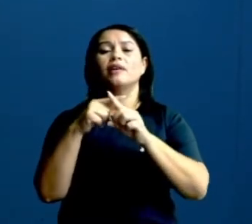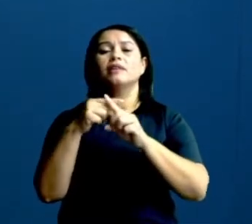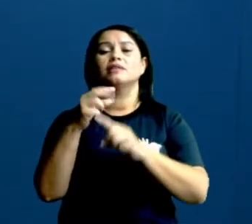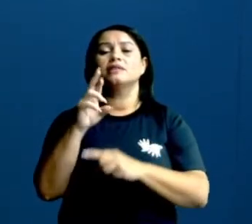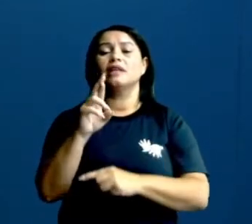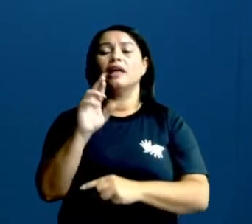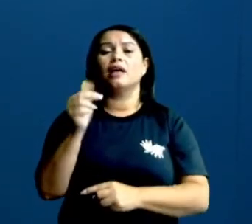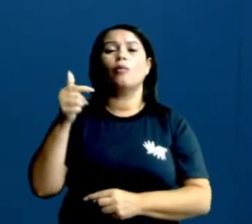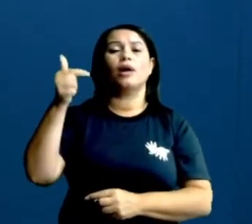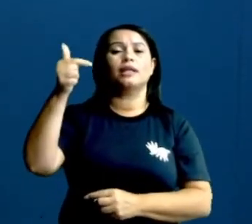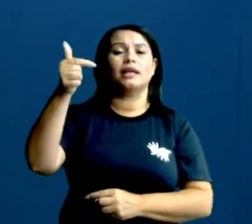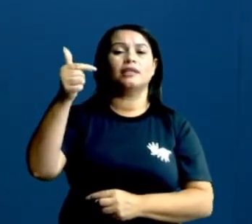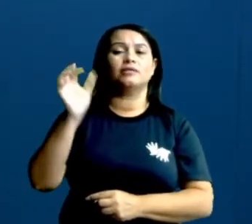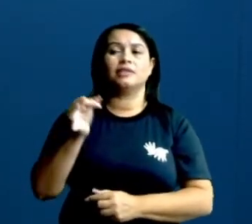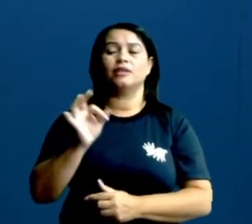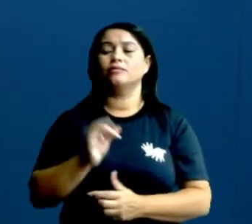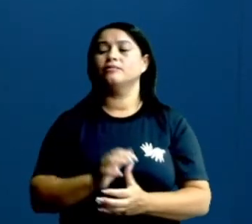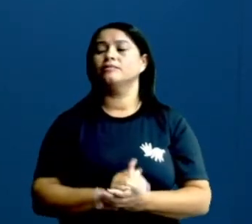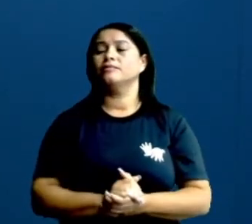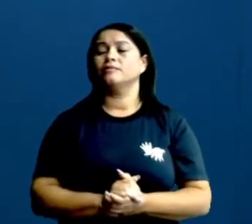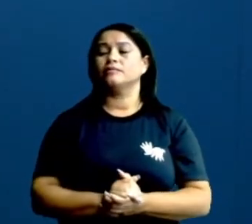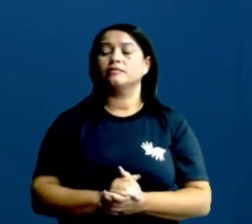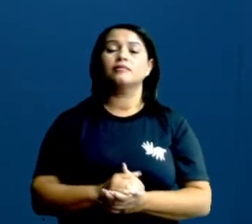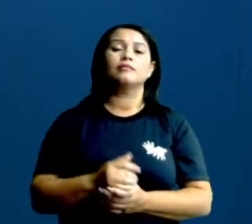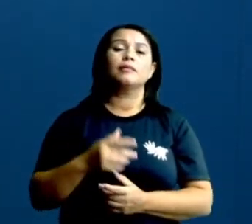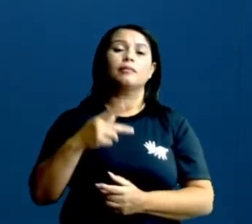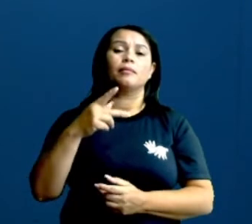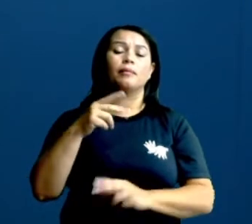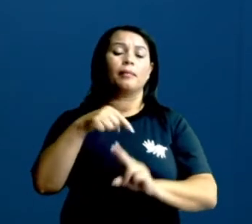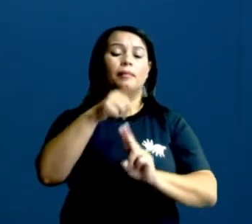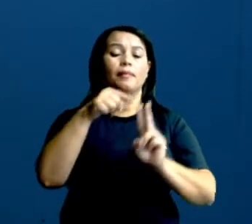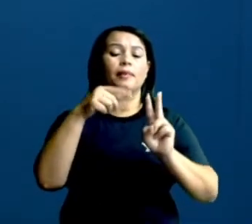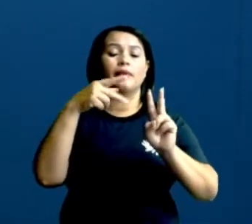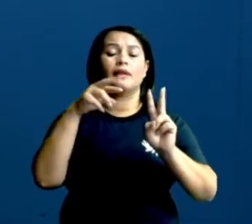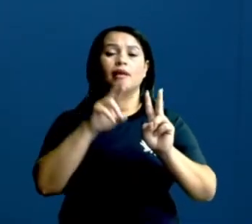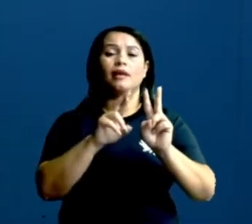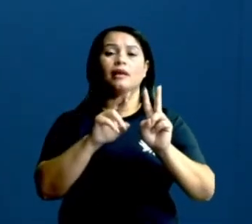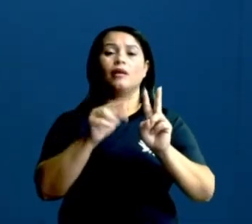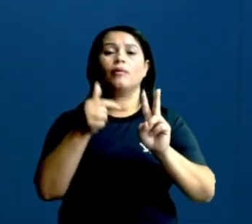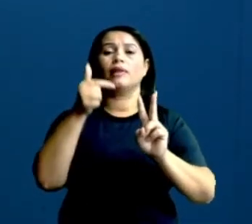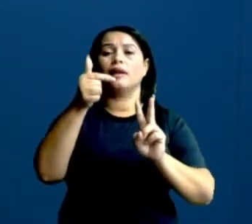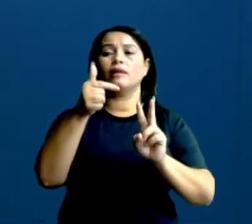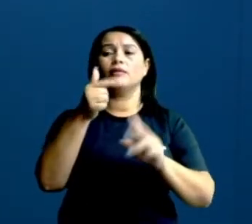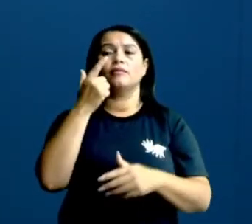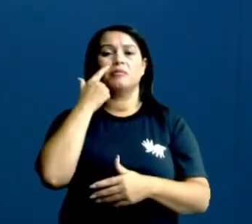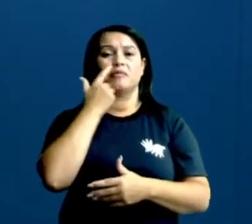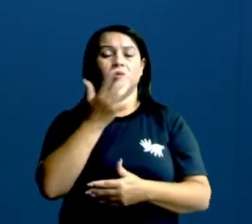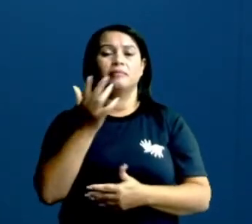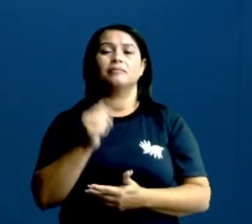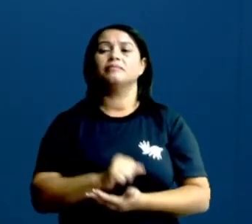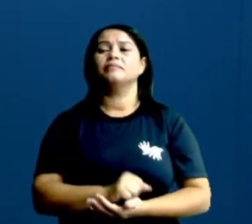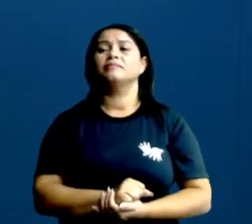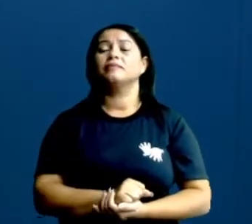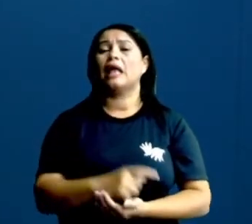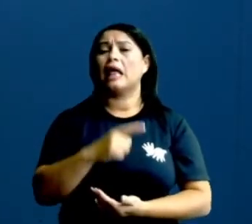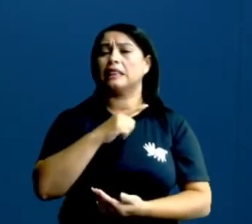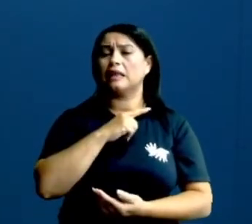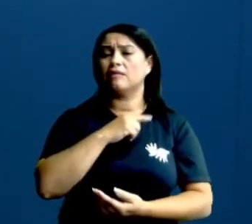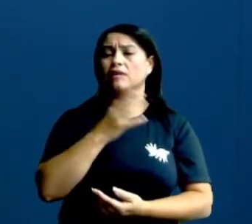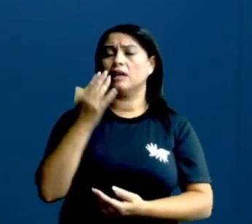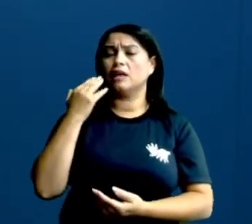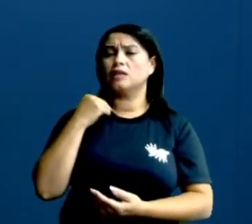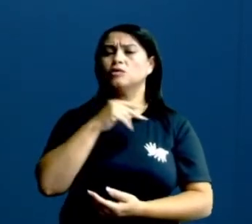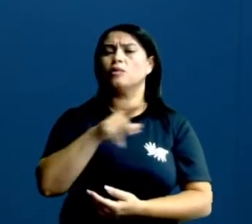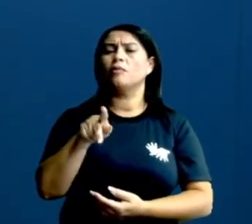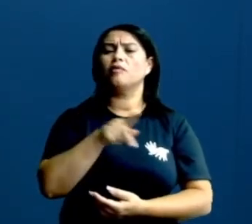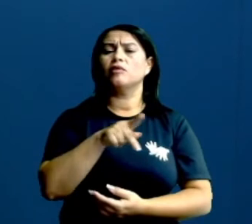ao quadrado. Tá certo? Pi R ao quadrado. A área do círculo é igual a pi R ao quadrado. Né? Eu tive um professor